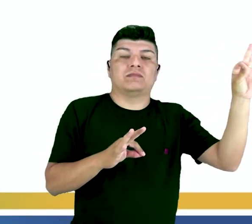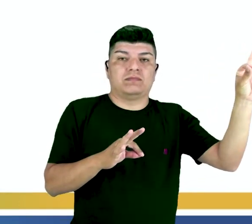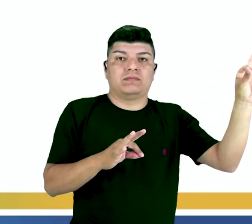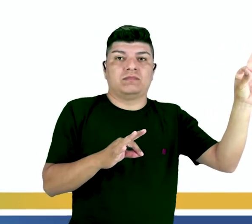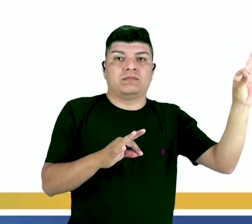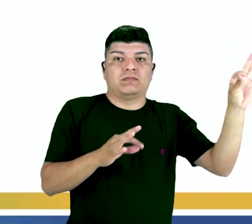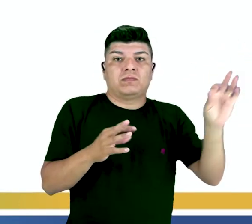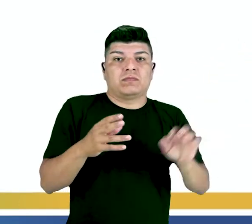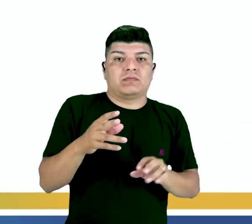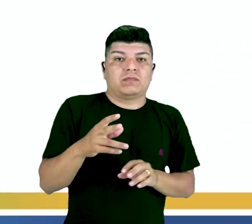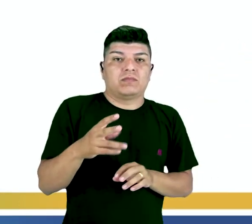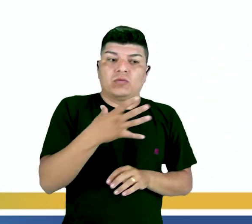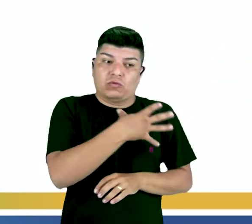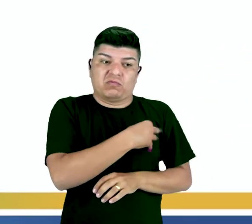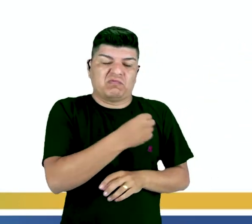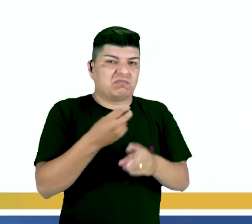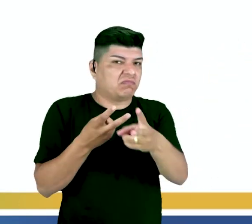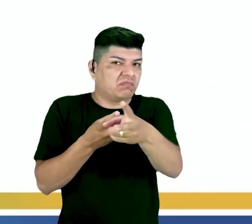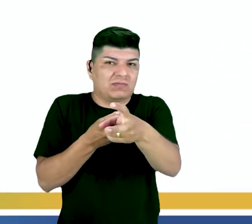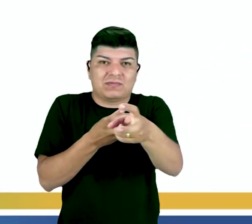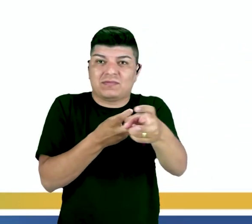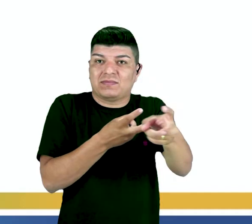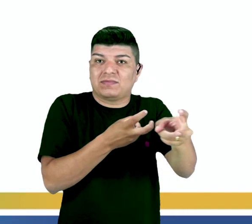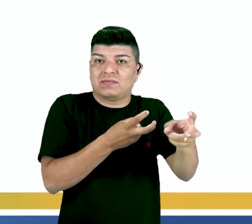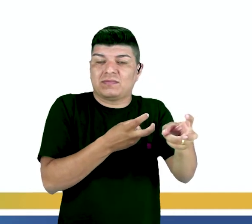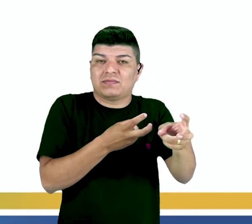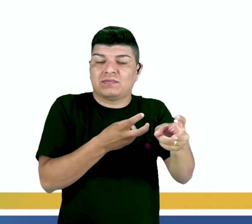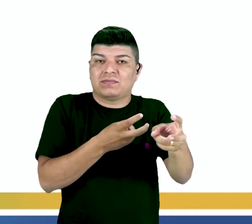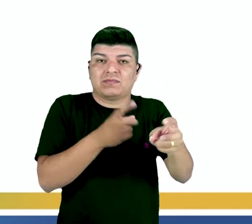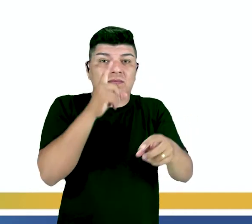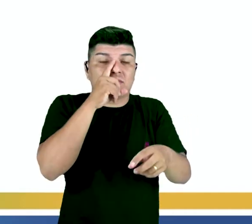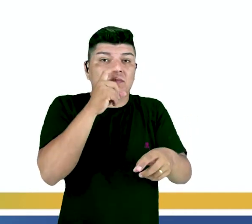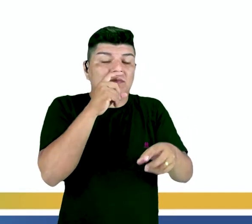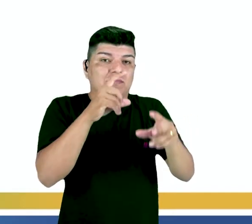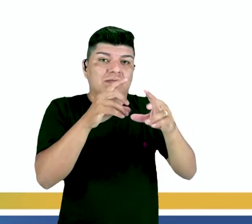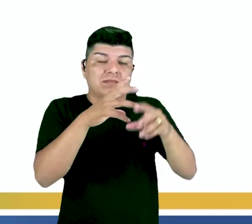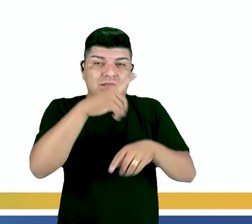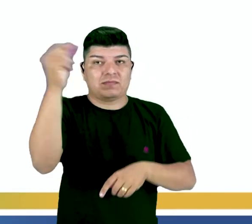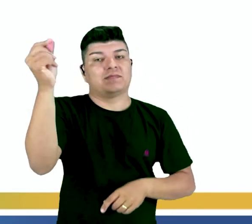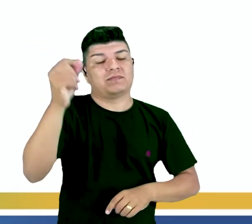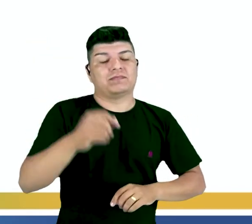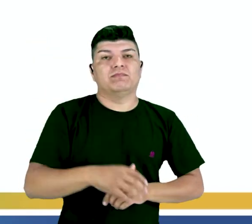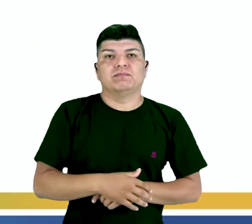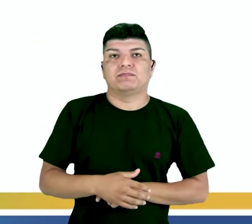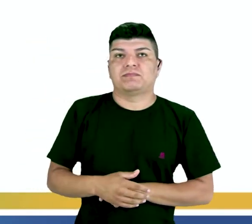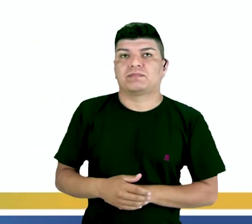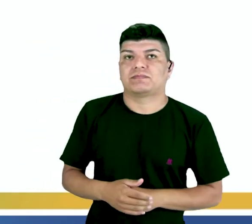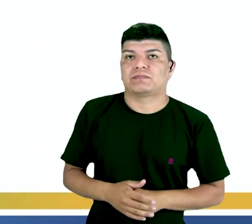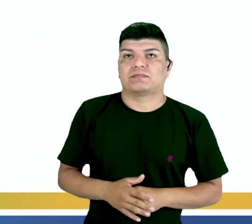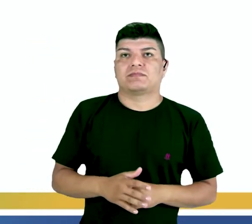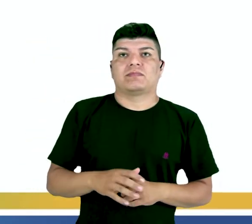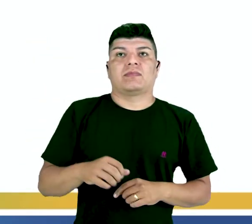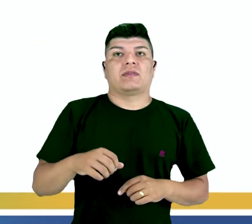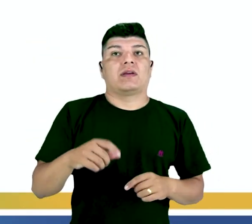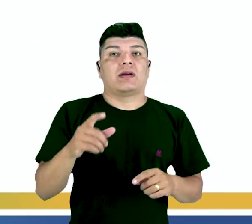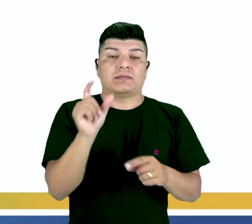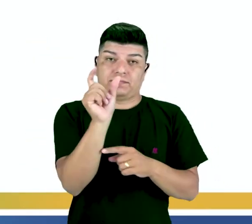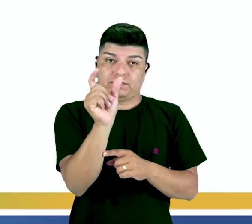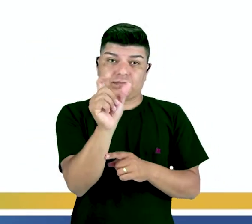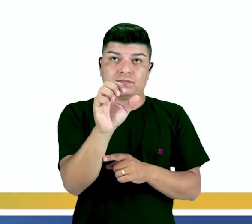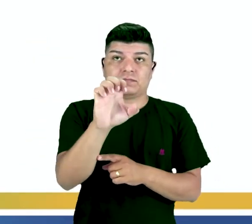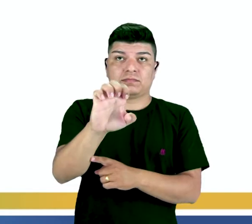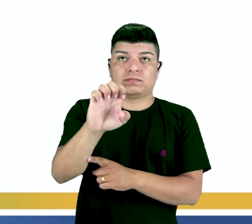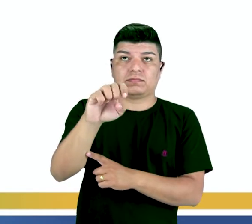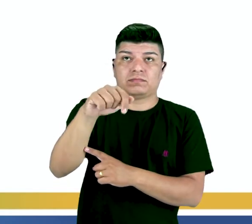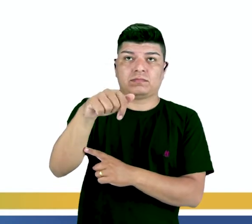filhos percebessem em seguida. Então, nós temos aí a demarcação do Enquanto. Enquanto o